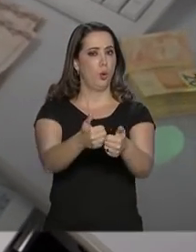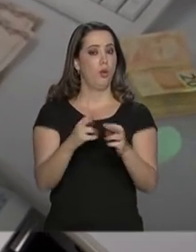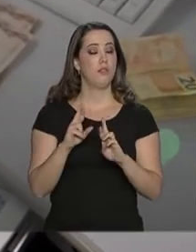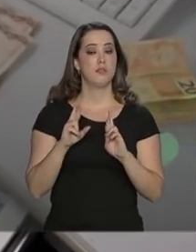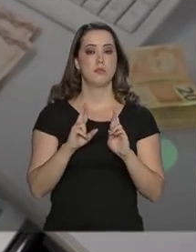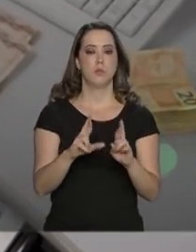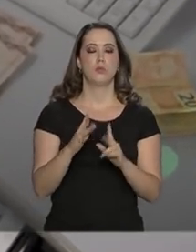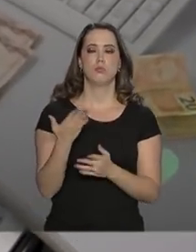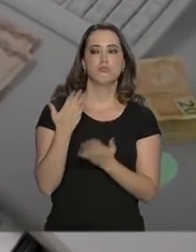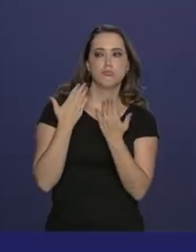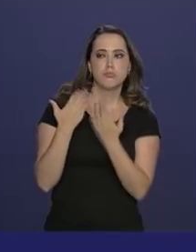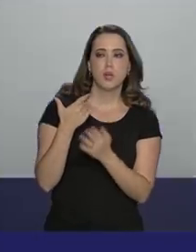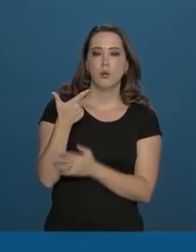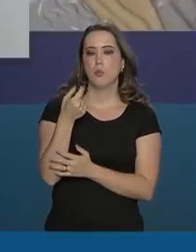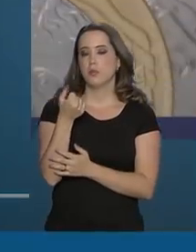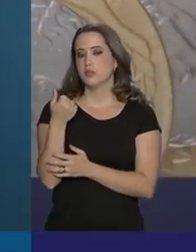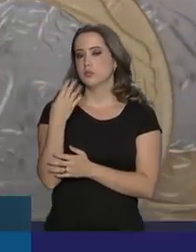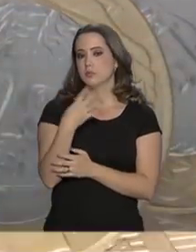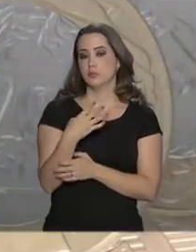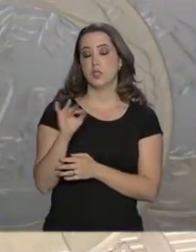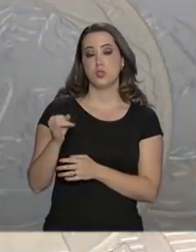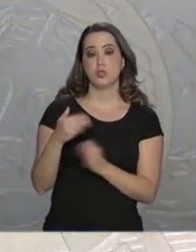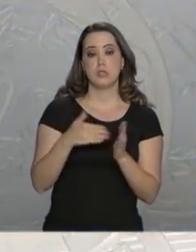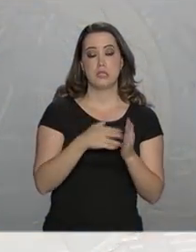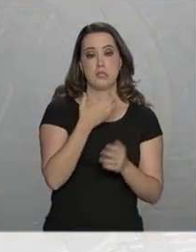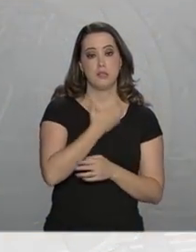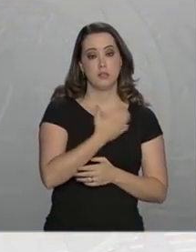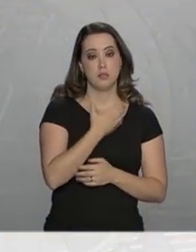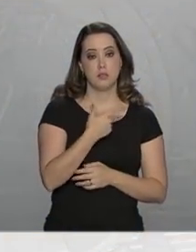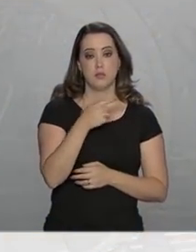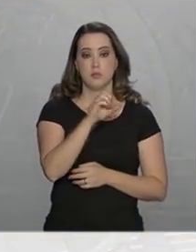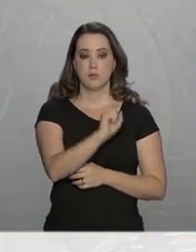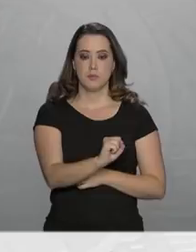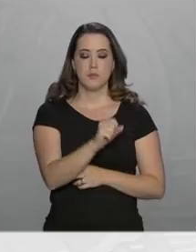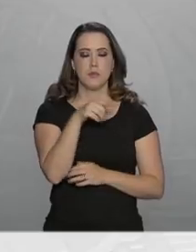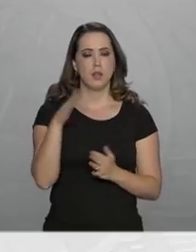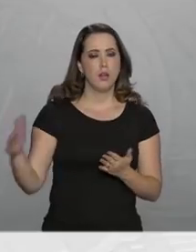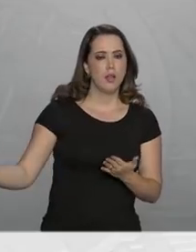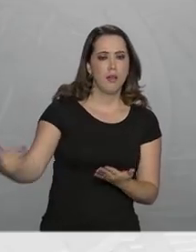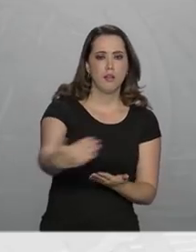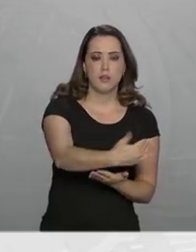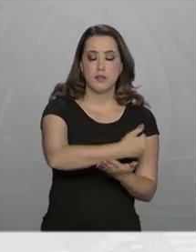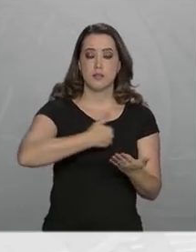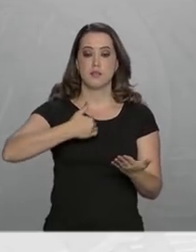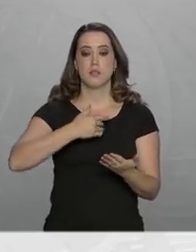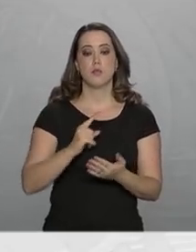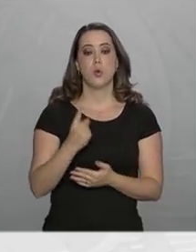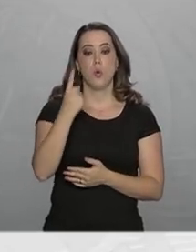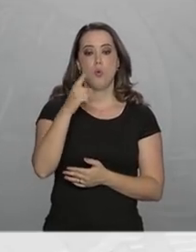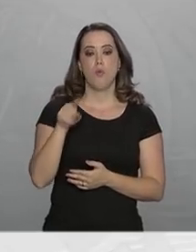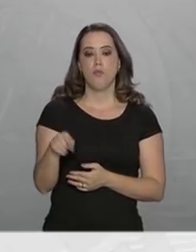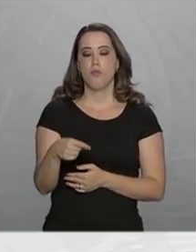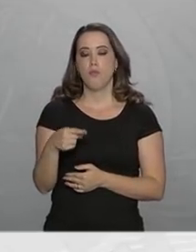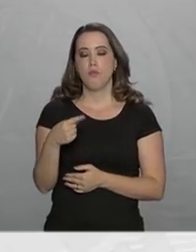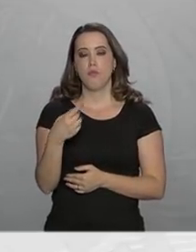desde 2014. De janeiro a dezembro de 2018, a arrecadação foi de R 1